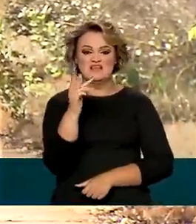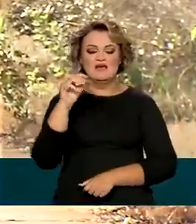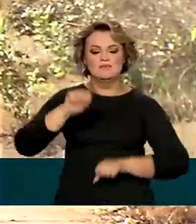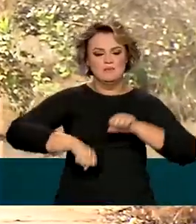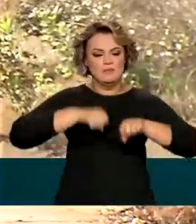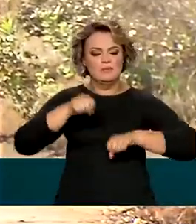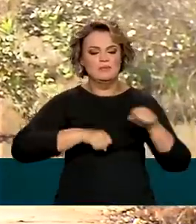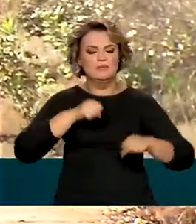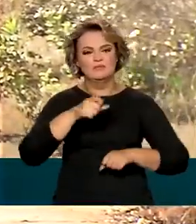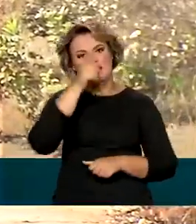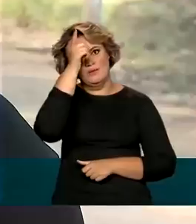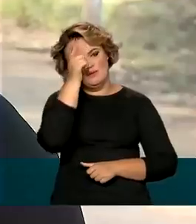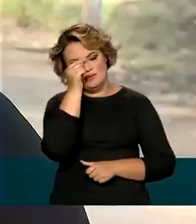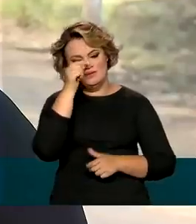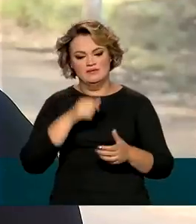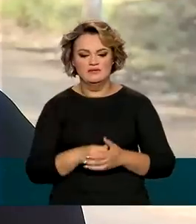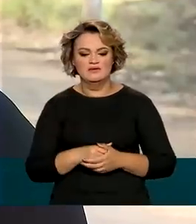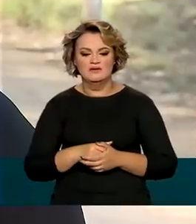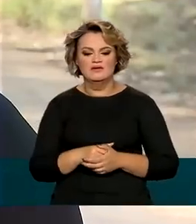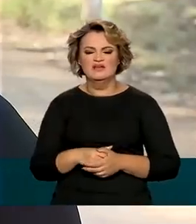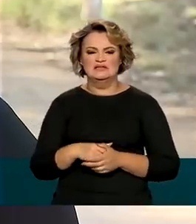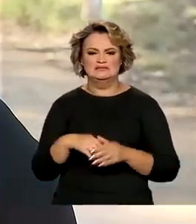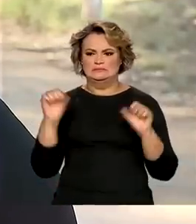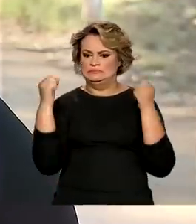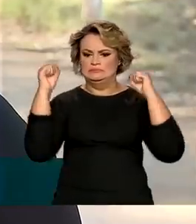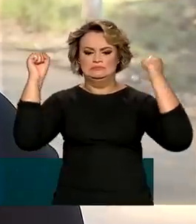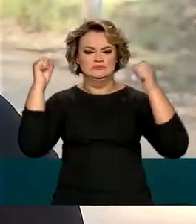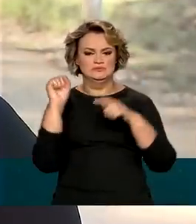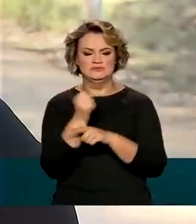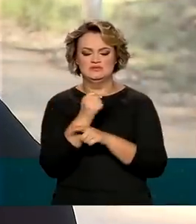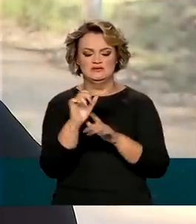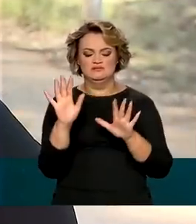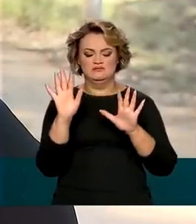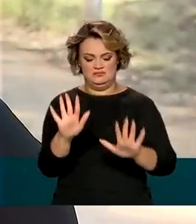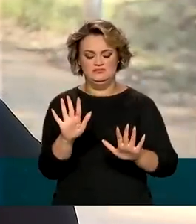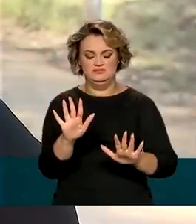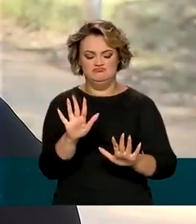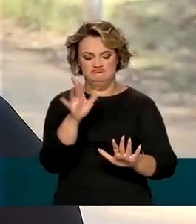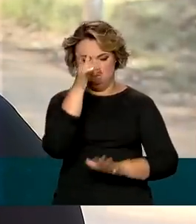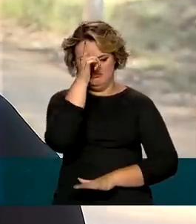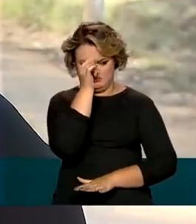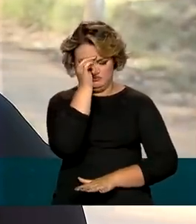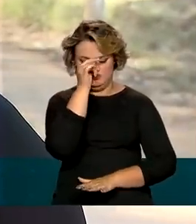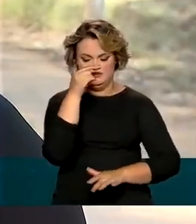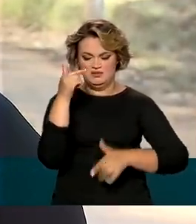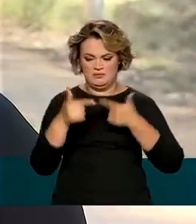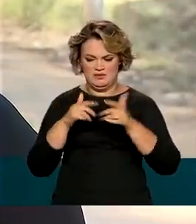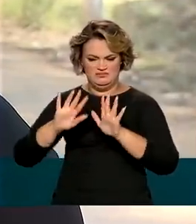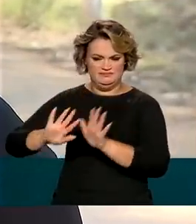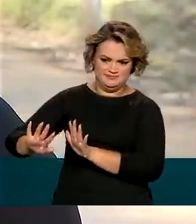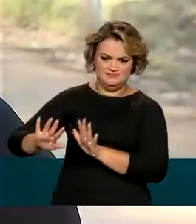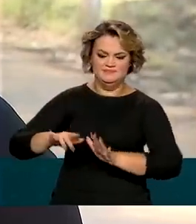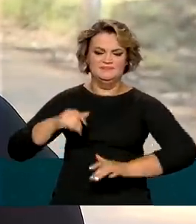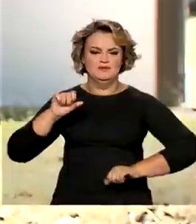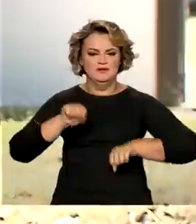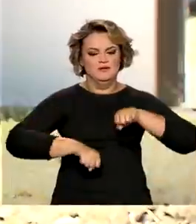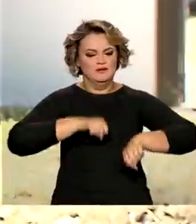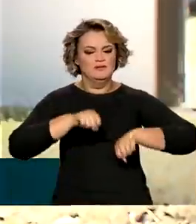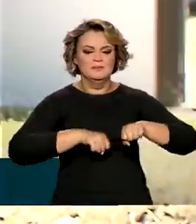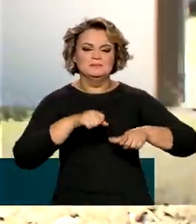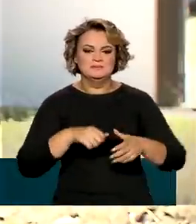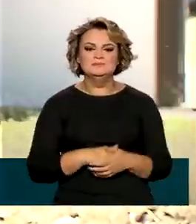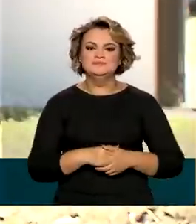recarregar as baterias. Tirar um pouco o estresse do dia a dia, do trabalho, dos problemas que a gente tem aí.